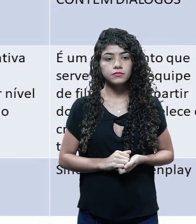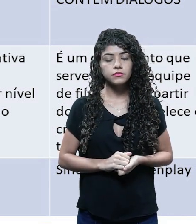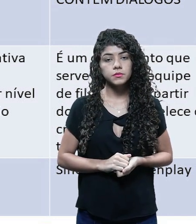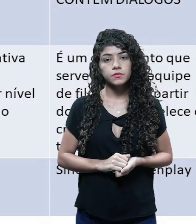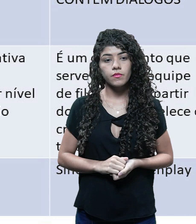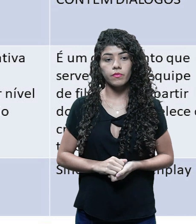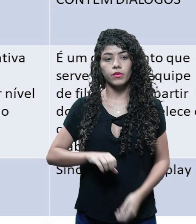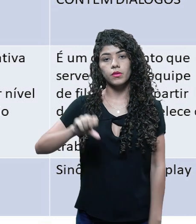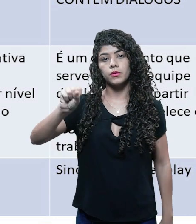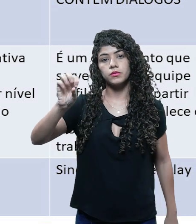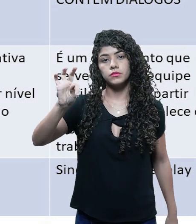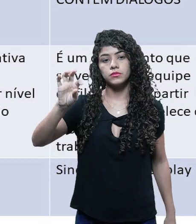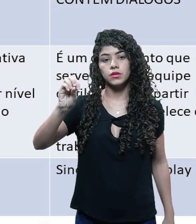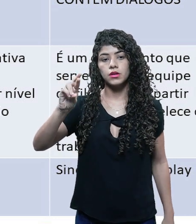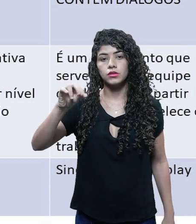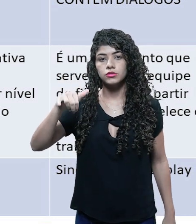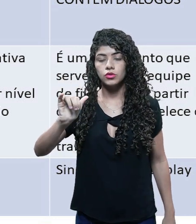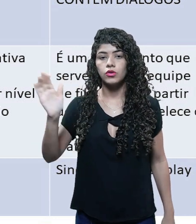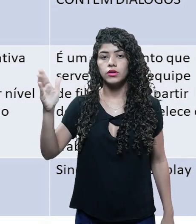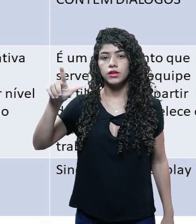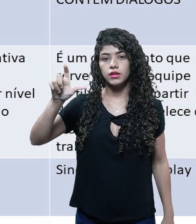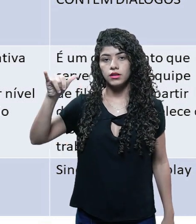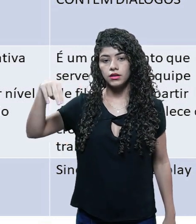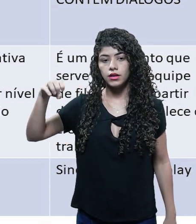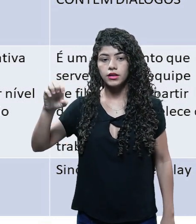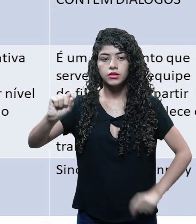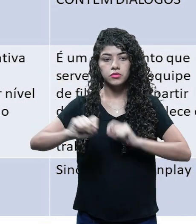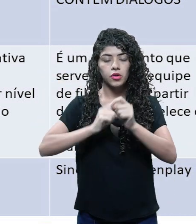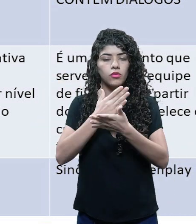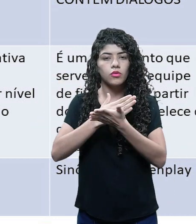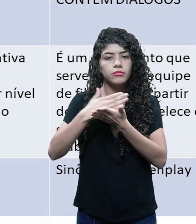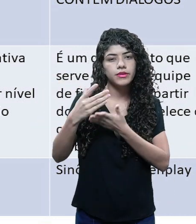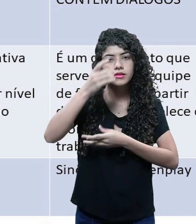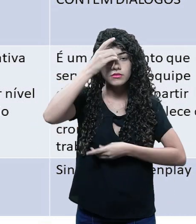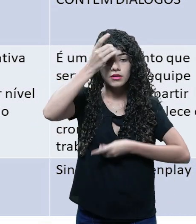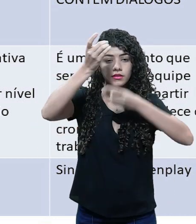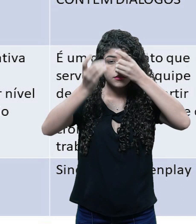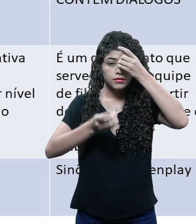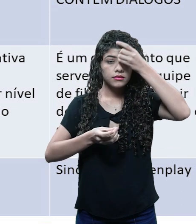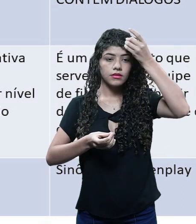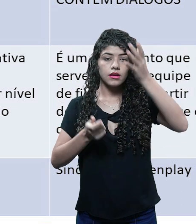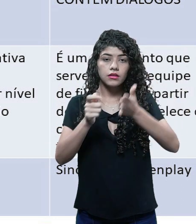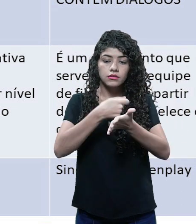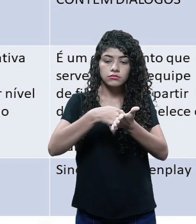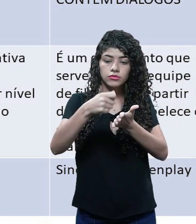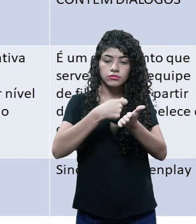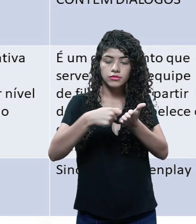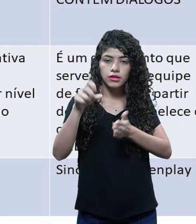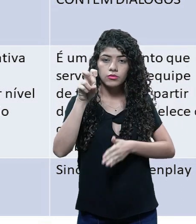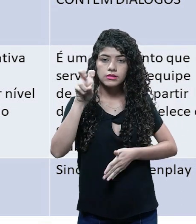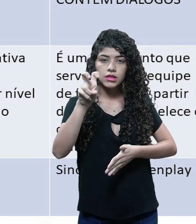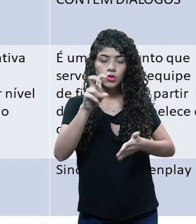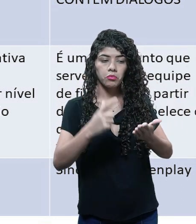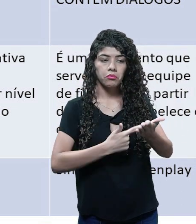história. É a síntese do trama, da trama, do enredo. É a ideia anotada de uma cinco